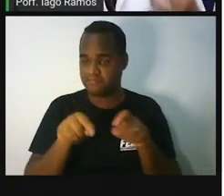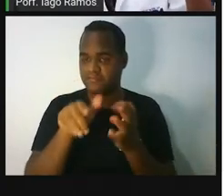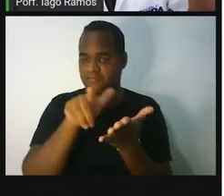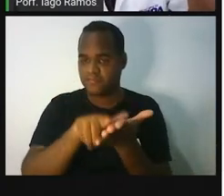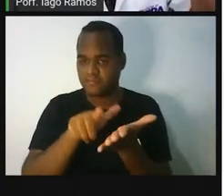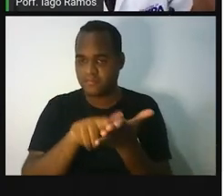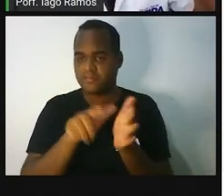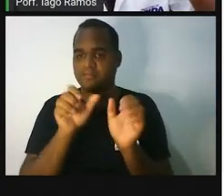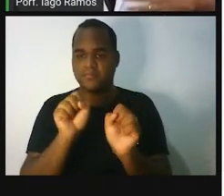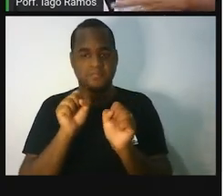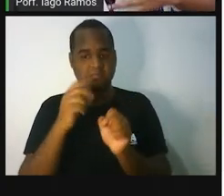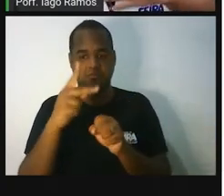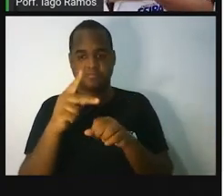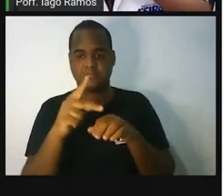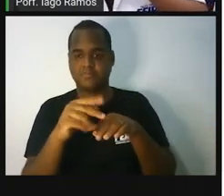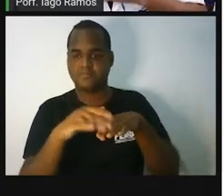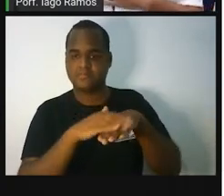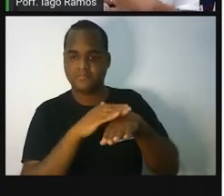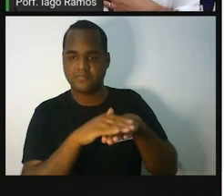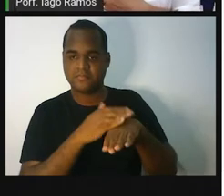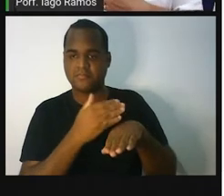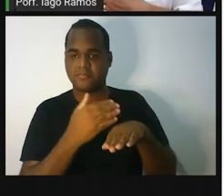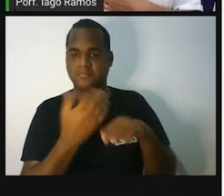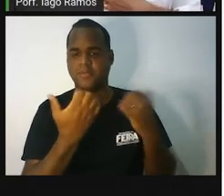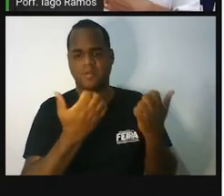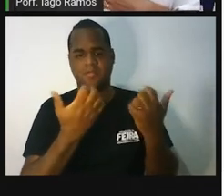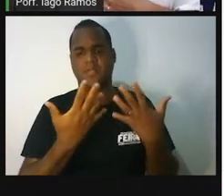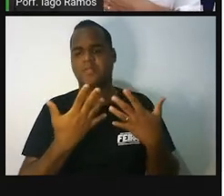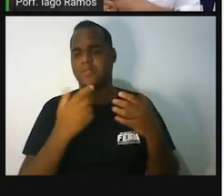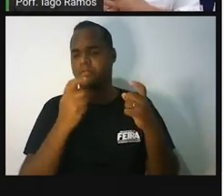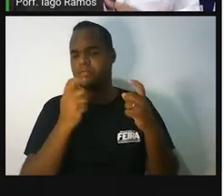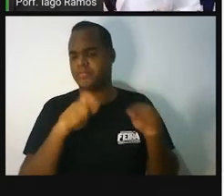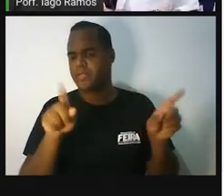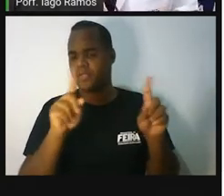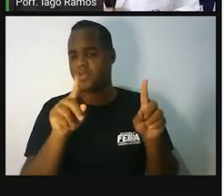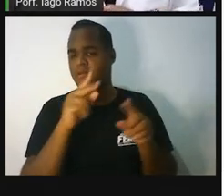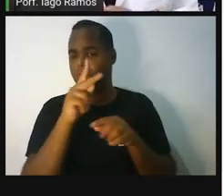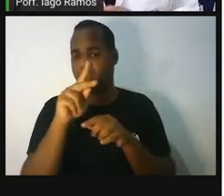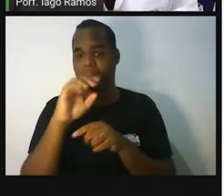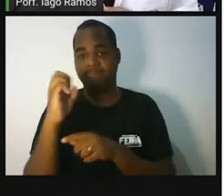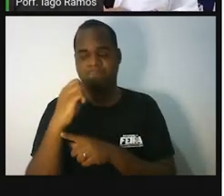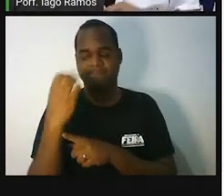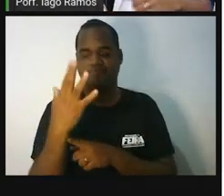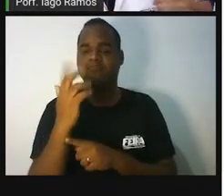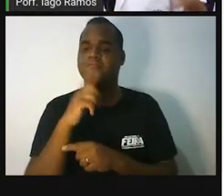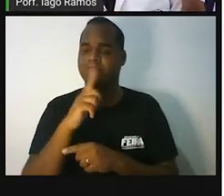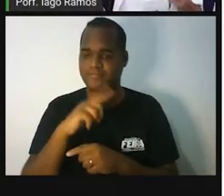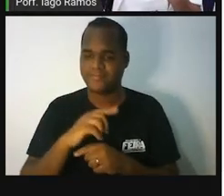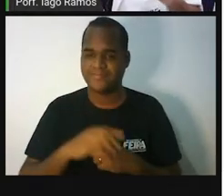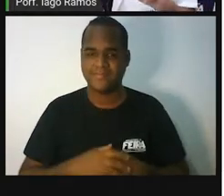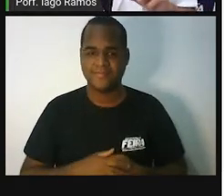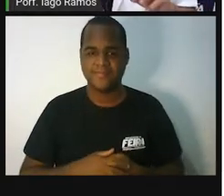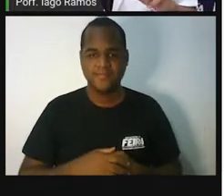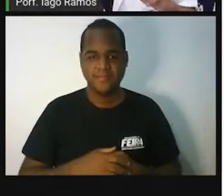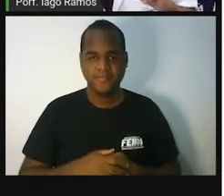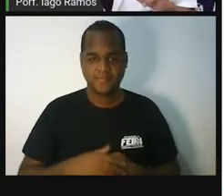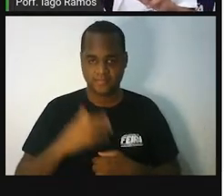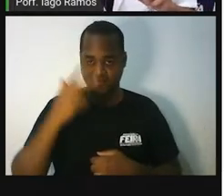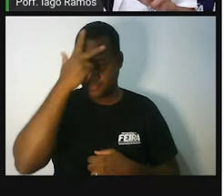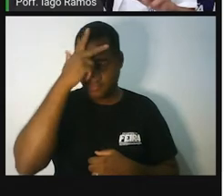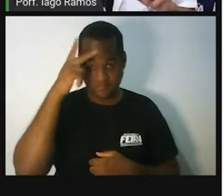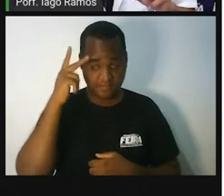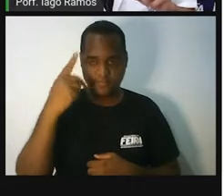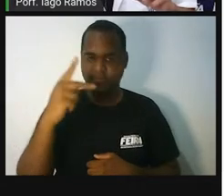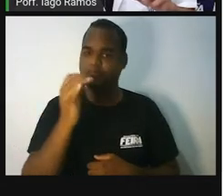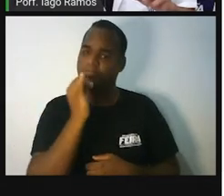você calça e não me mostra. Você que vai fazer a mágica, tá certo? Aí a pessoa vai colocar lá. Eu vou